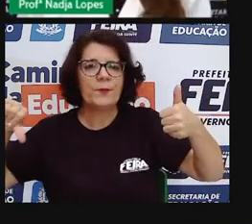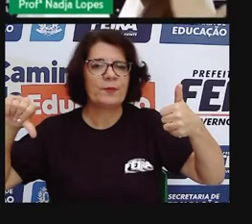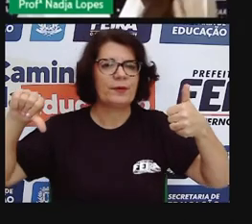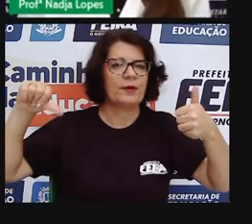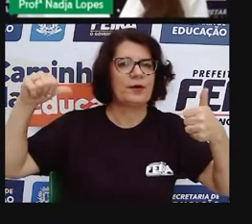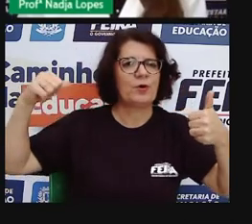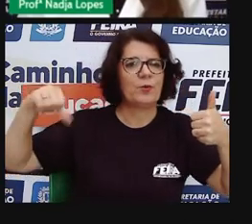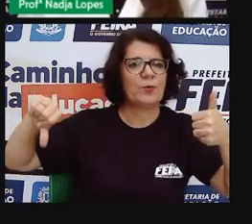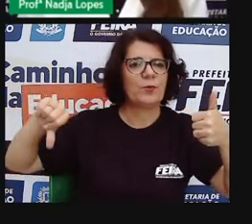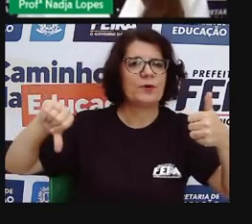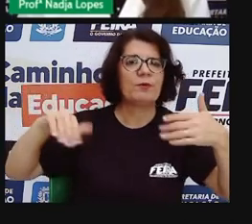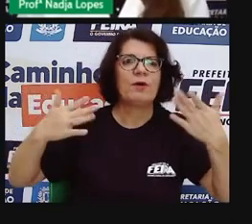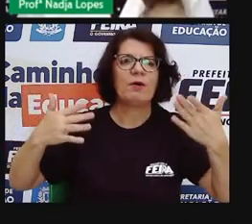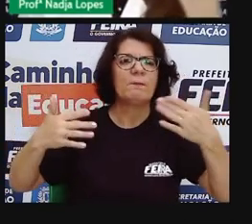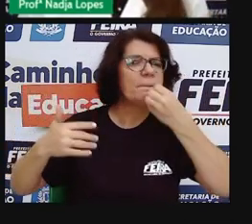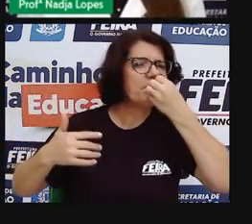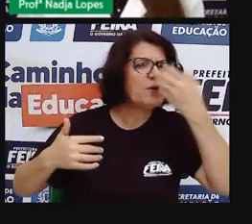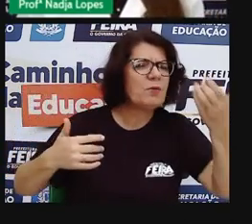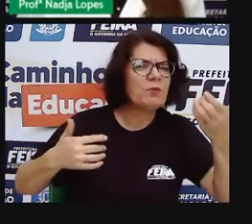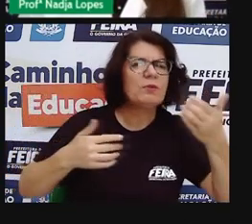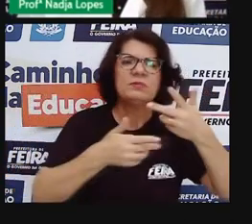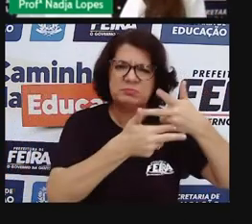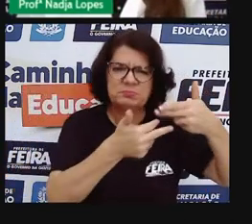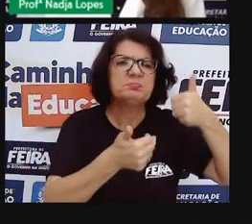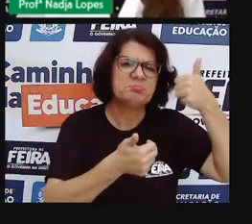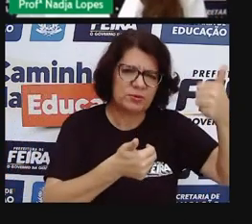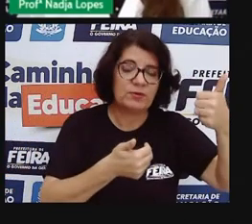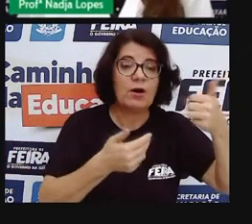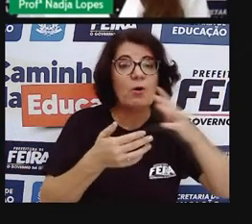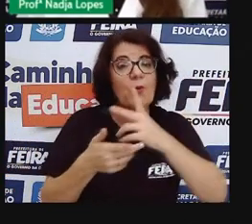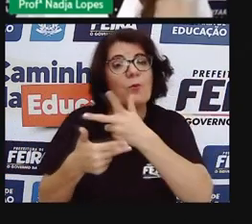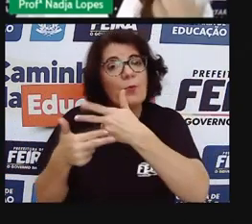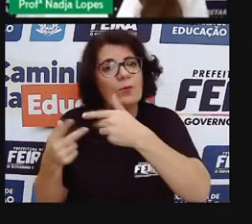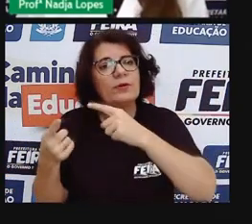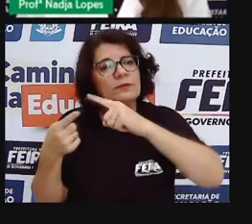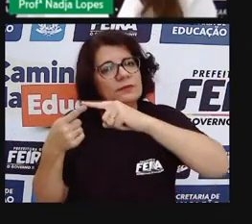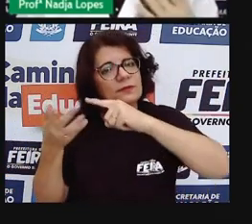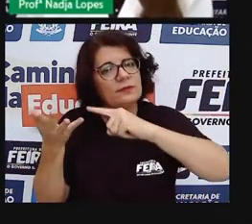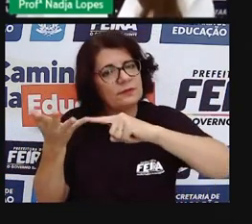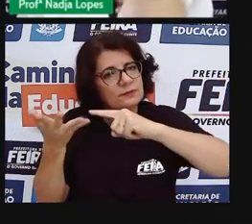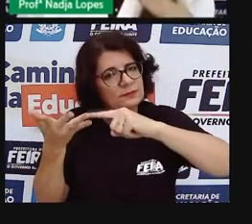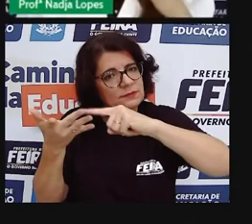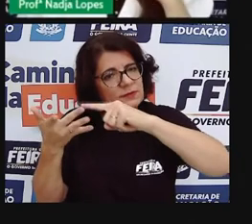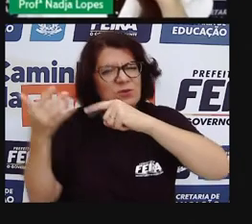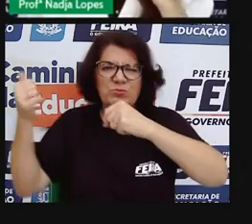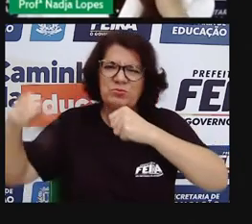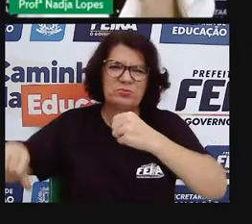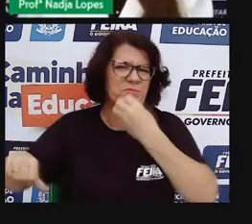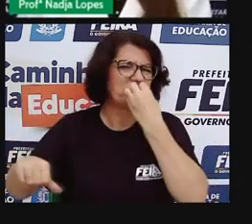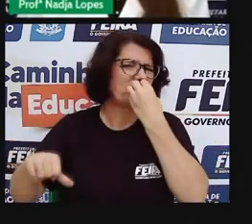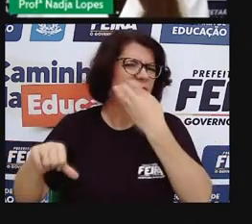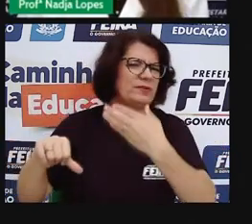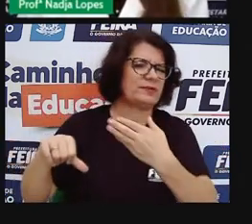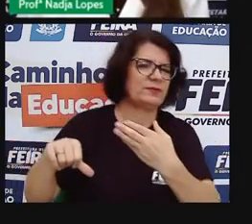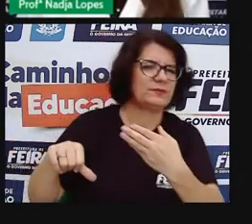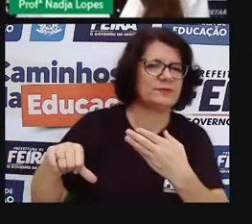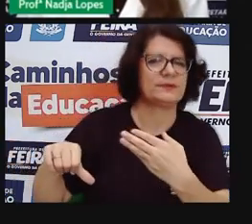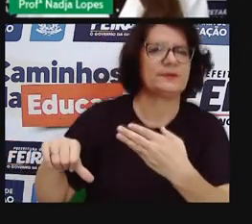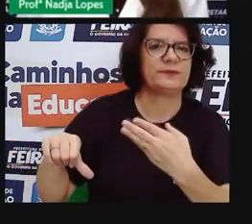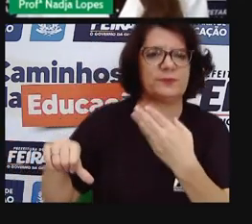ao longo desses anos, mostrei pra vocês, né, algumas feiras da nossa cidade, Tombas, a Estação Nova,